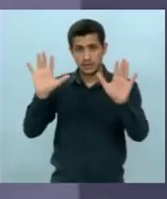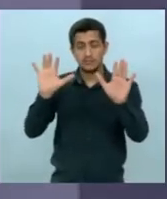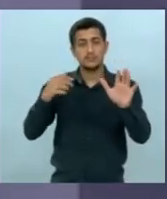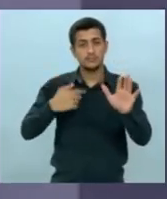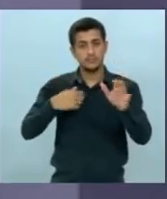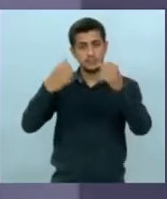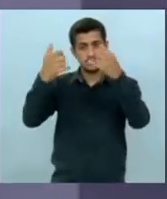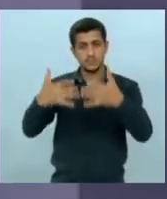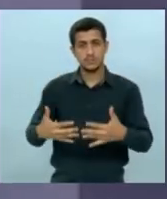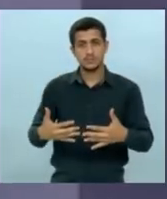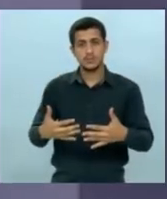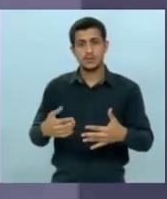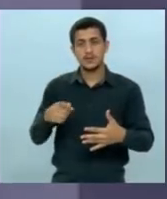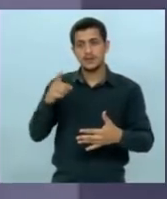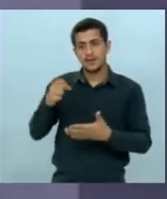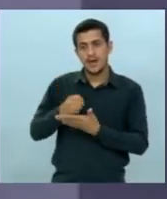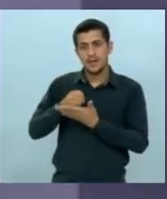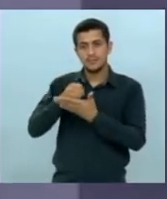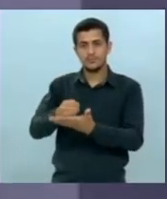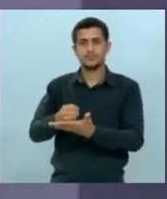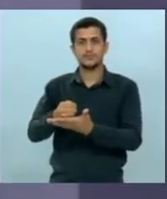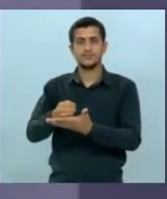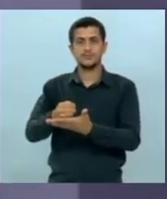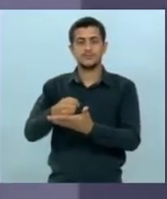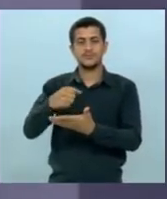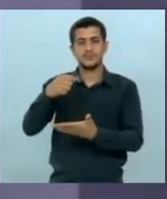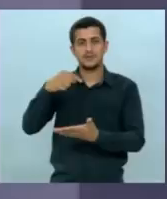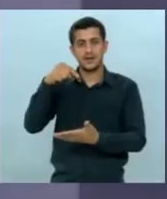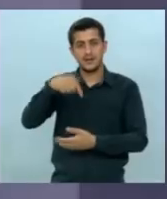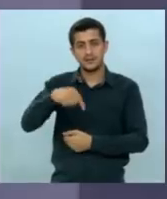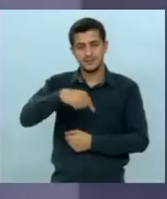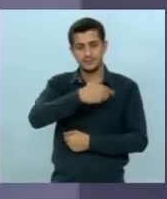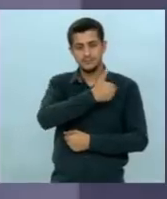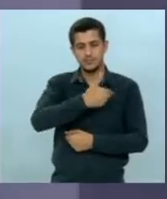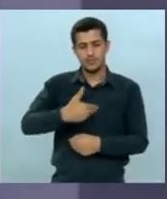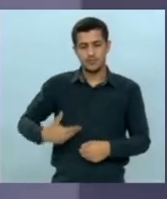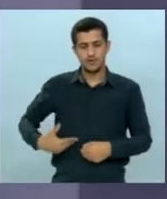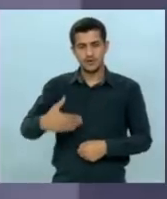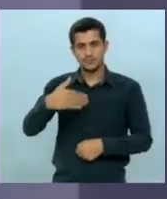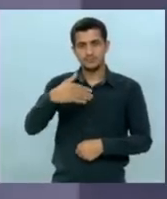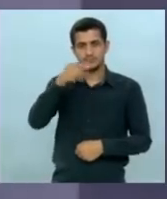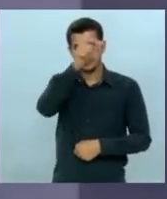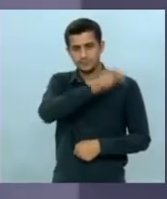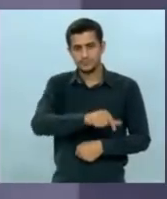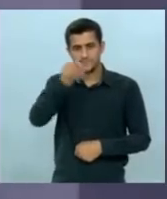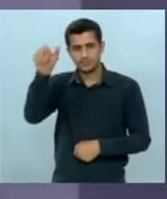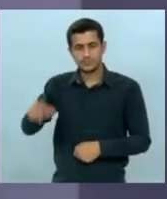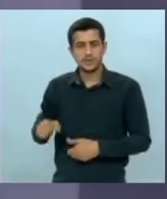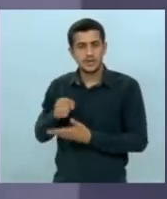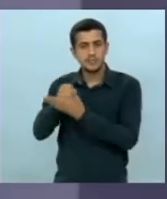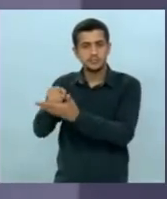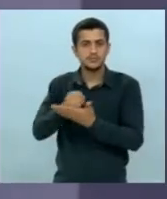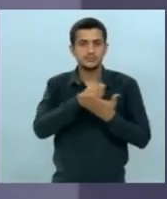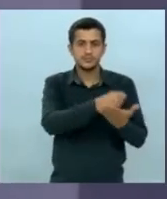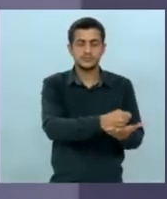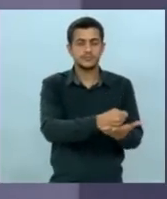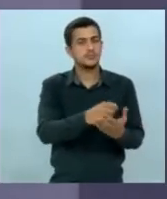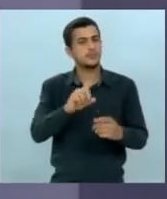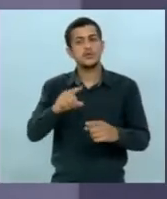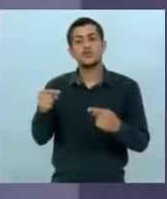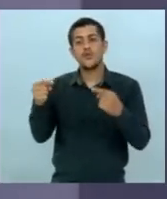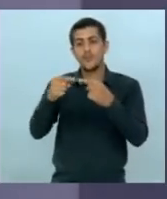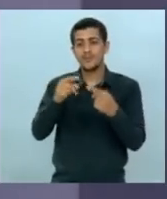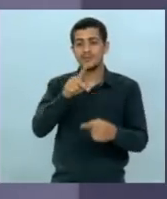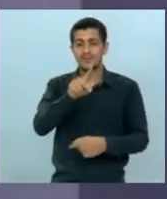que ele não está apoiando nenhum dos candidatos do Estado de Mato Grosso do Sul ele só apoia candidatos que pertencem ao partido